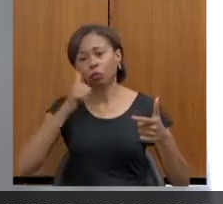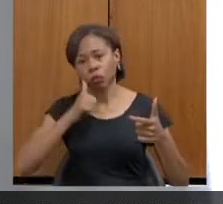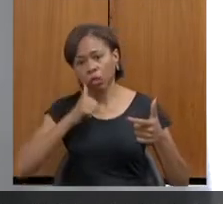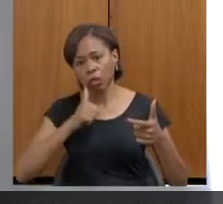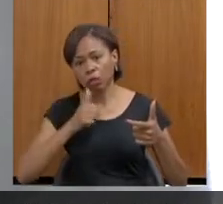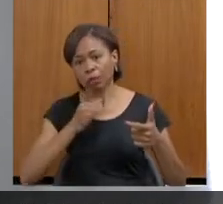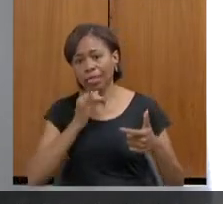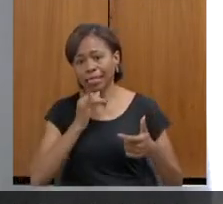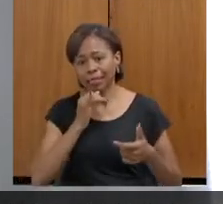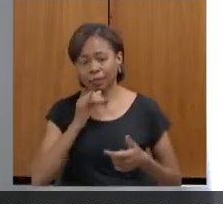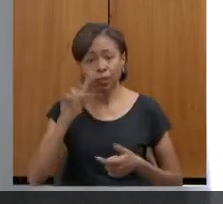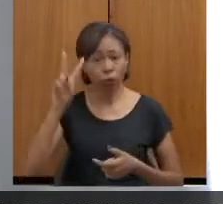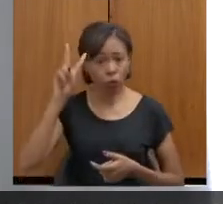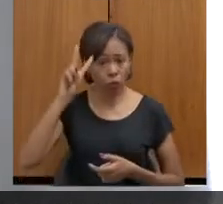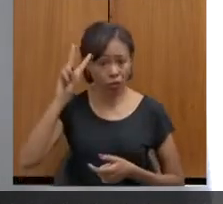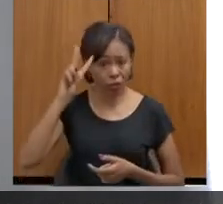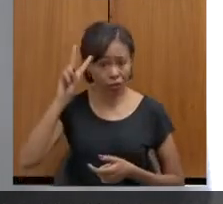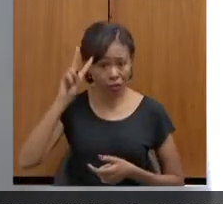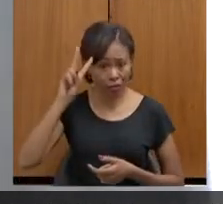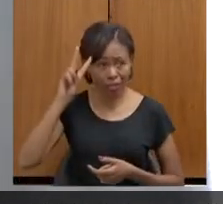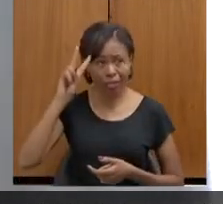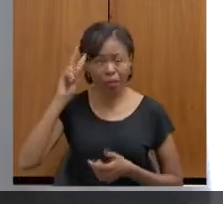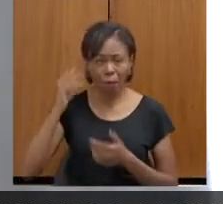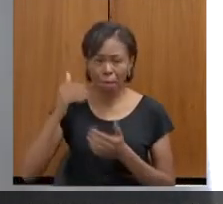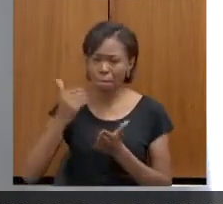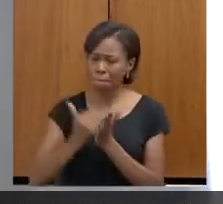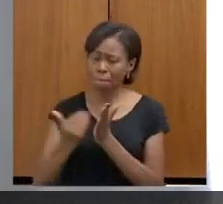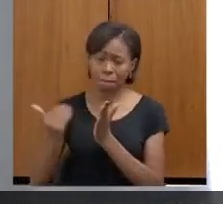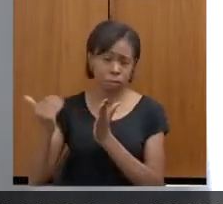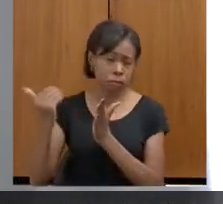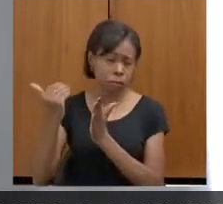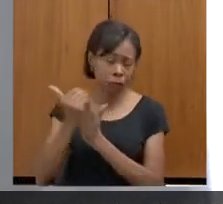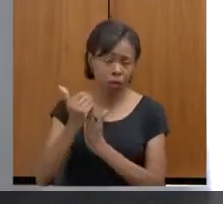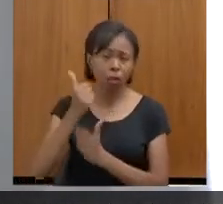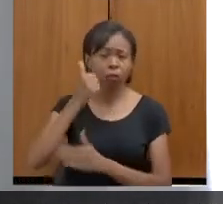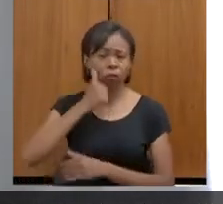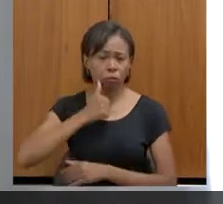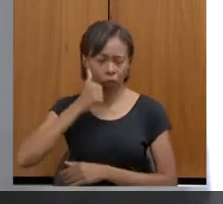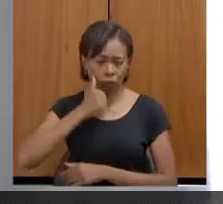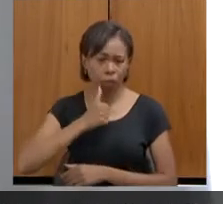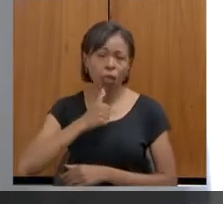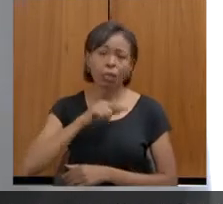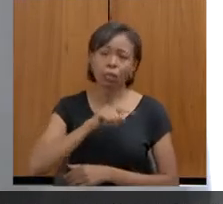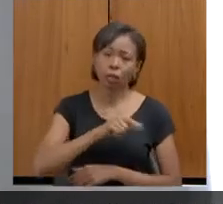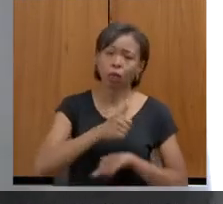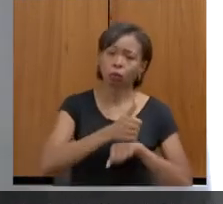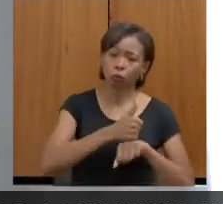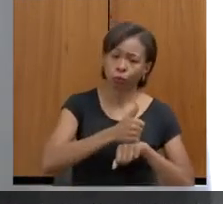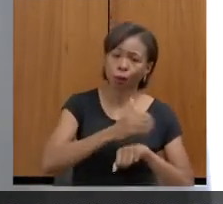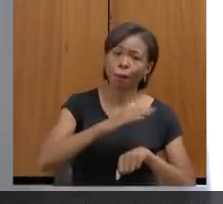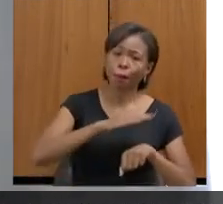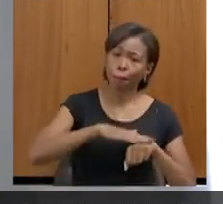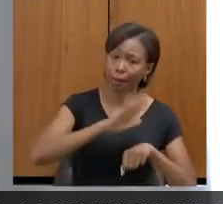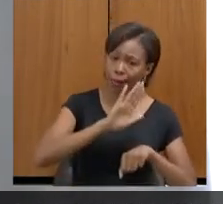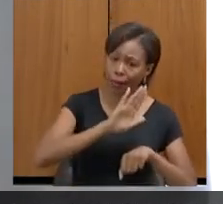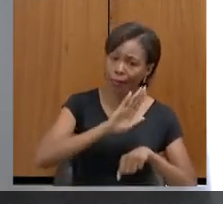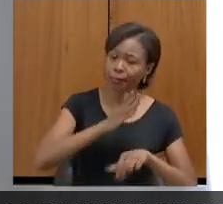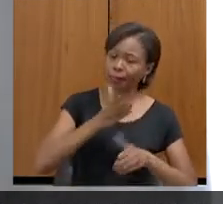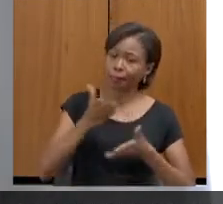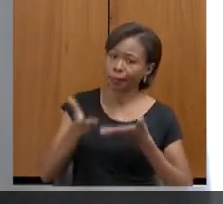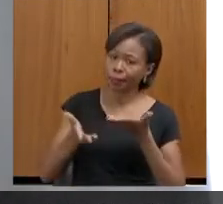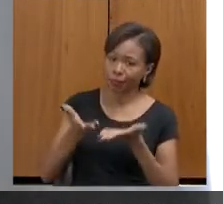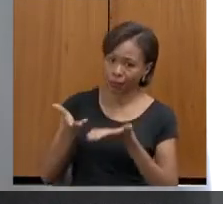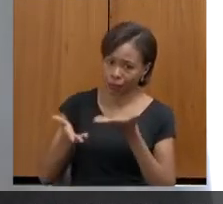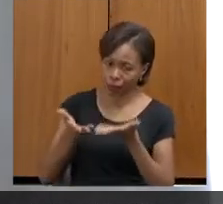que a gente recebe um número maior de mulheres. A gente coloca um número maior de servidores para poder prestar atendimento na segunda-feira. então,